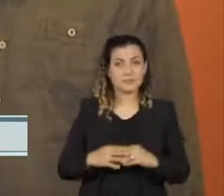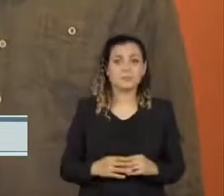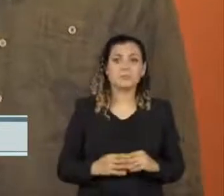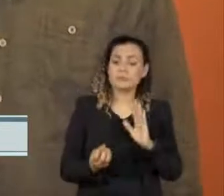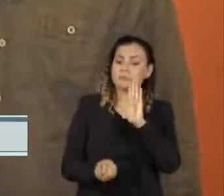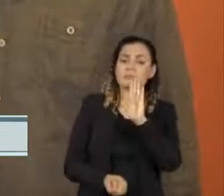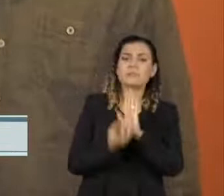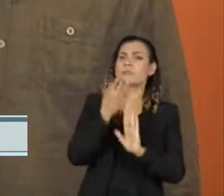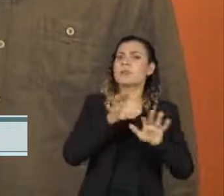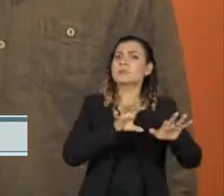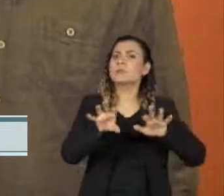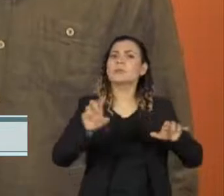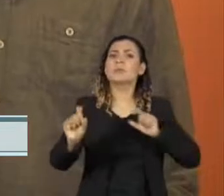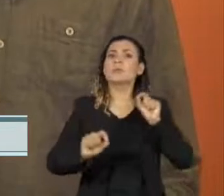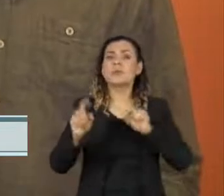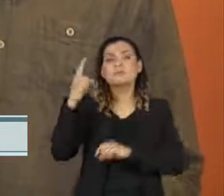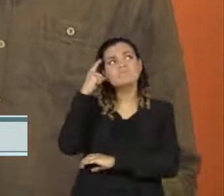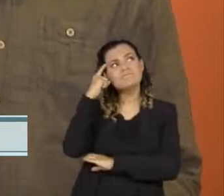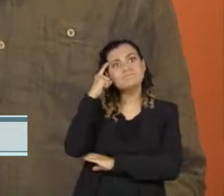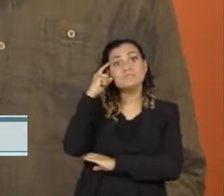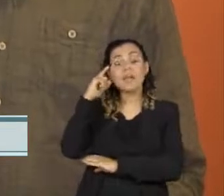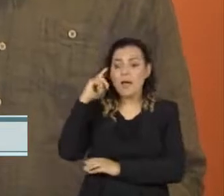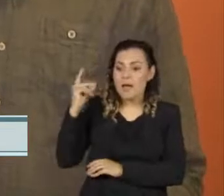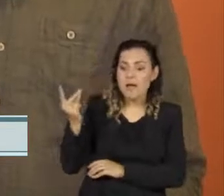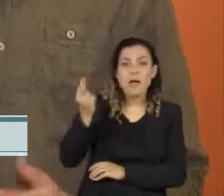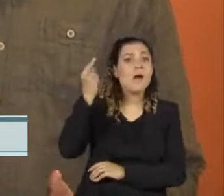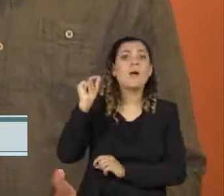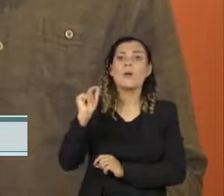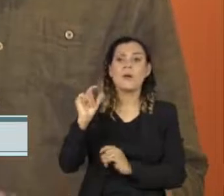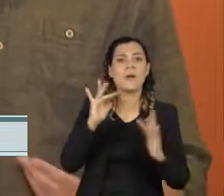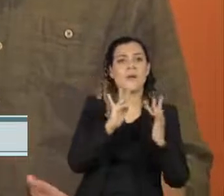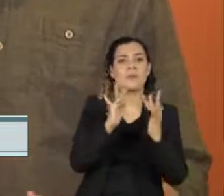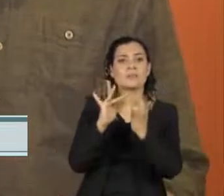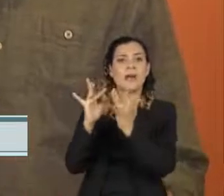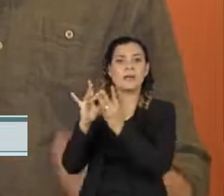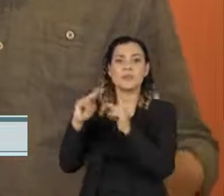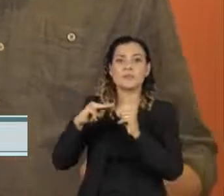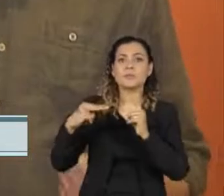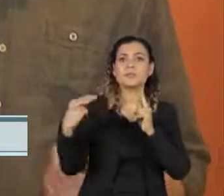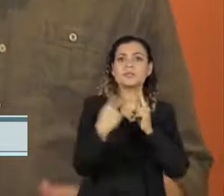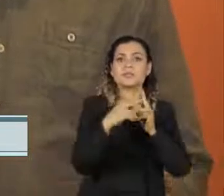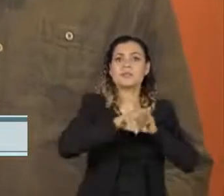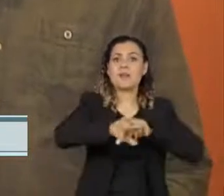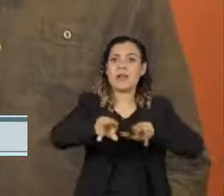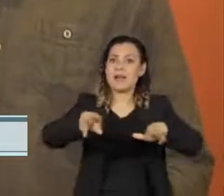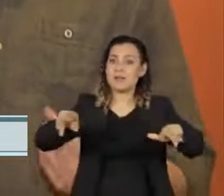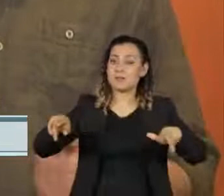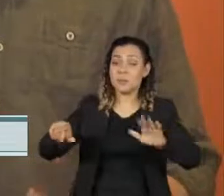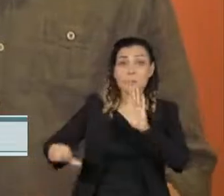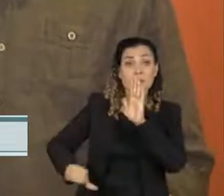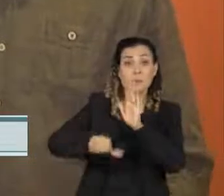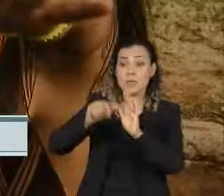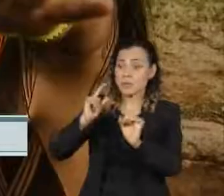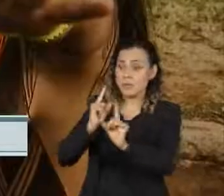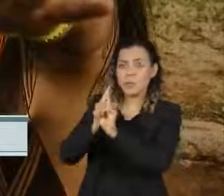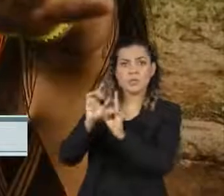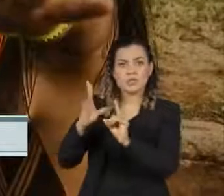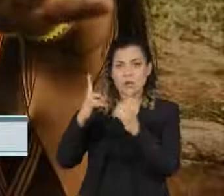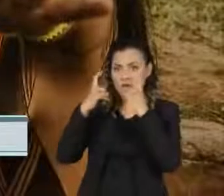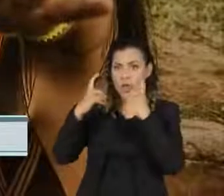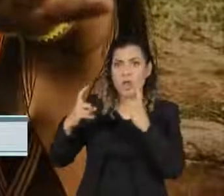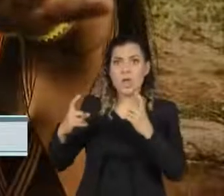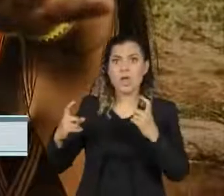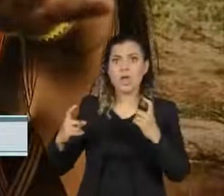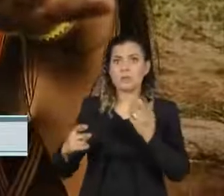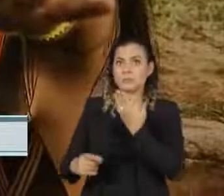exposição foi a ideia de que há vários contatos. Esse contato não aconteceu só no primeiro encontro, geralmente um encontro violento, encontro